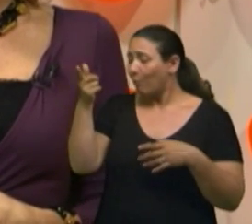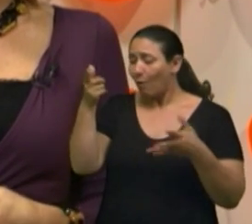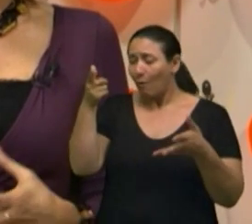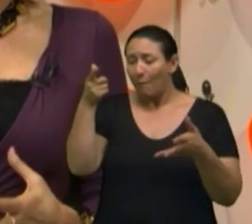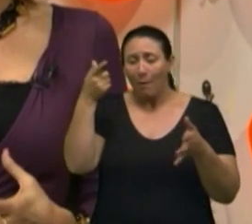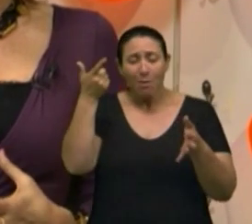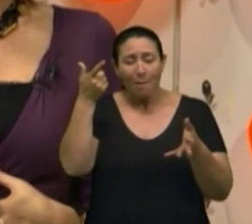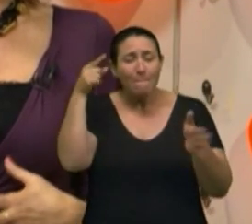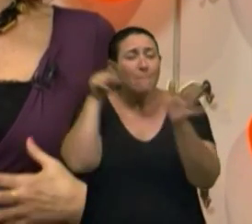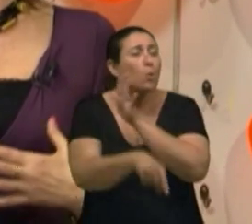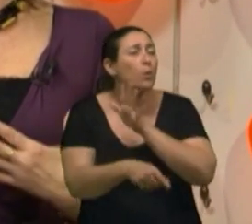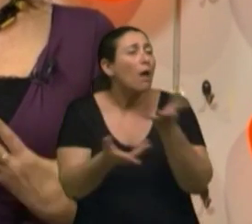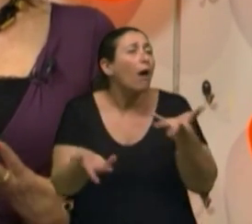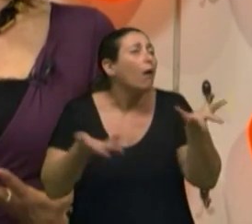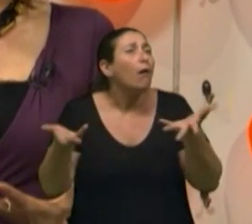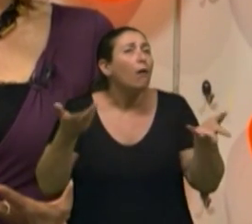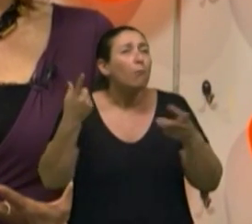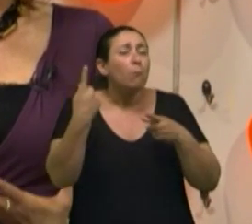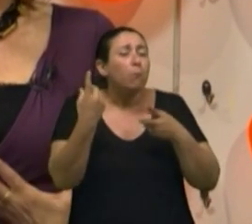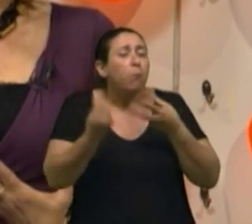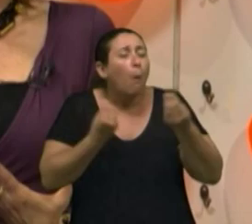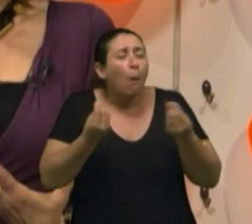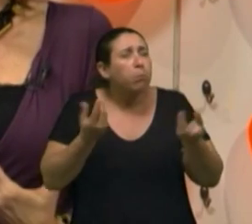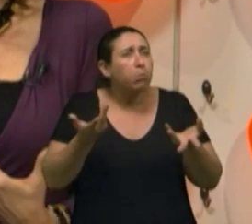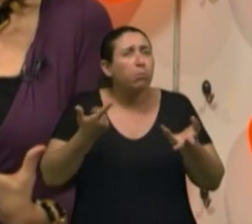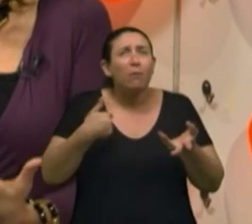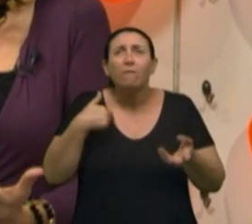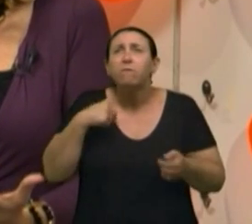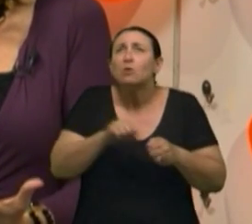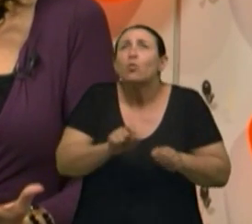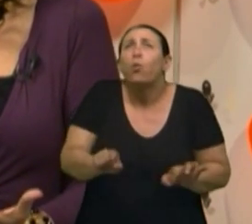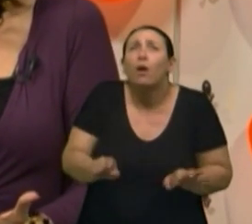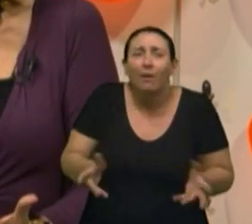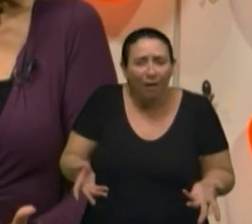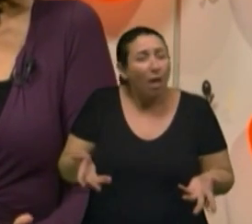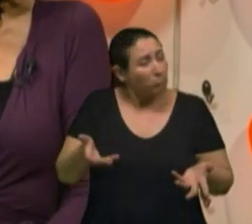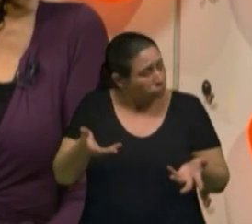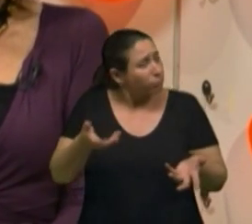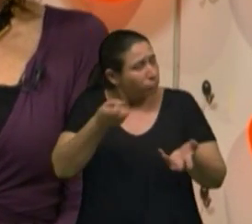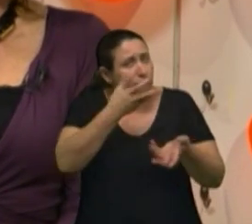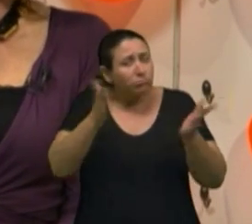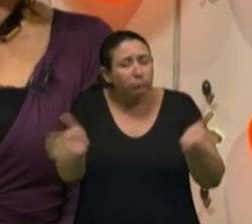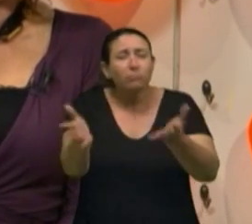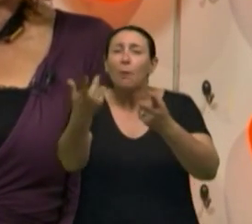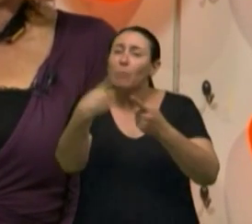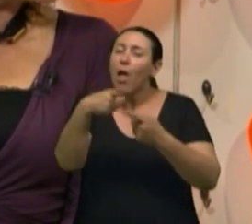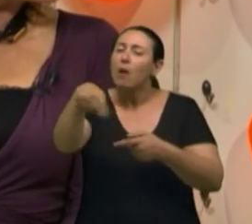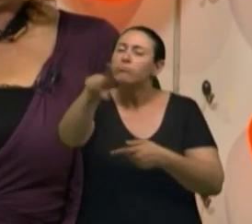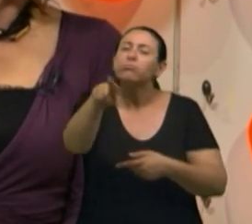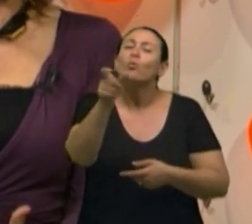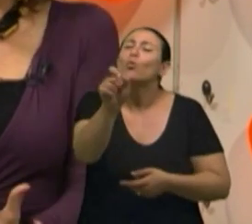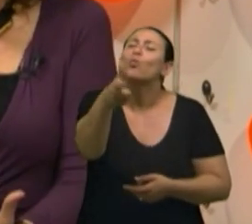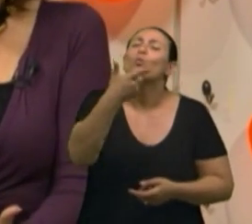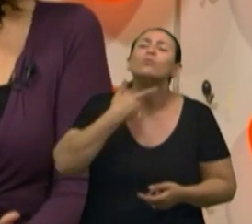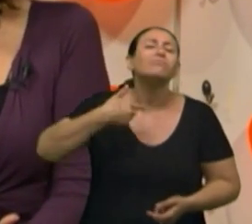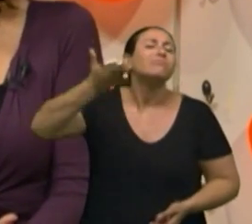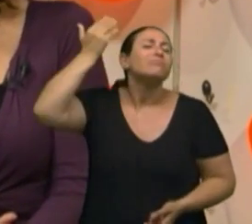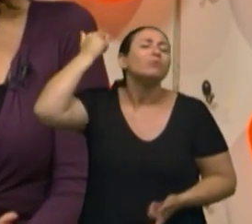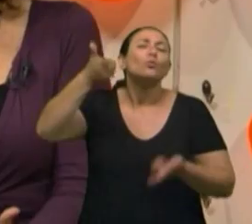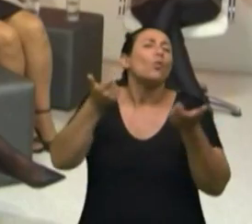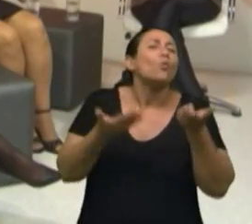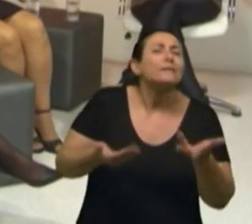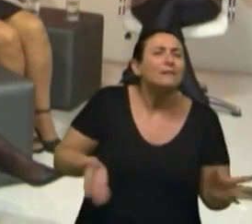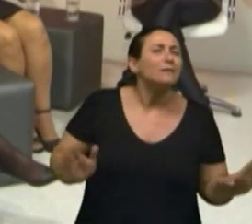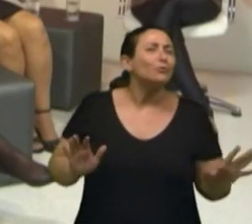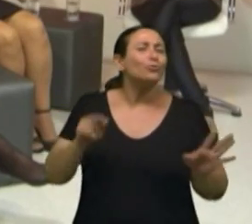Então, esse é o momento para se autoconhecer, conhecer melhor, saber as coisas que gostaria de fazer e que nunca fez. Exatamente. Que esse é o